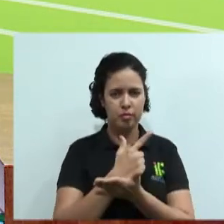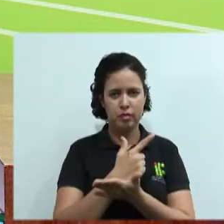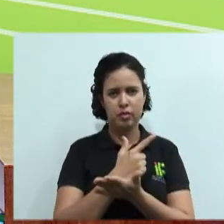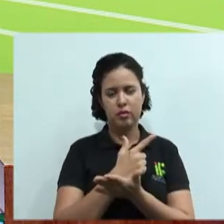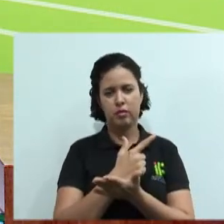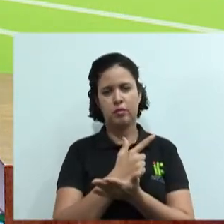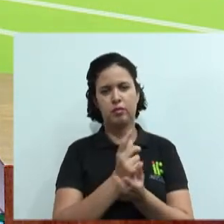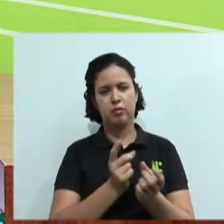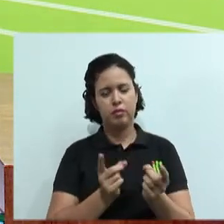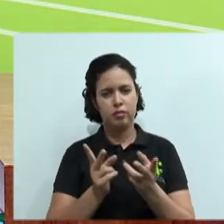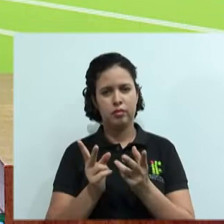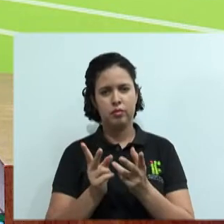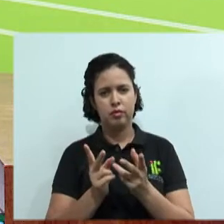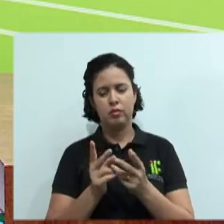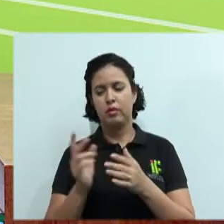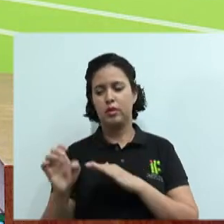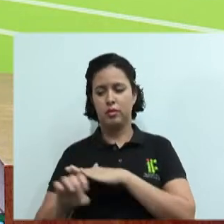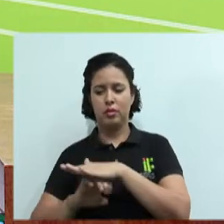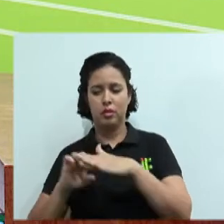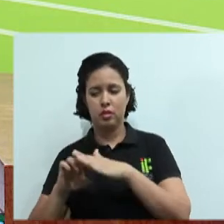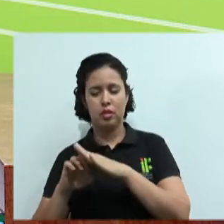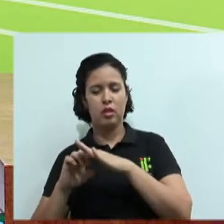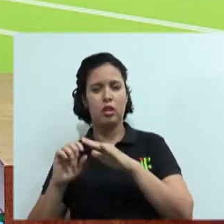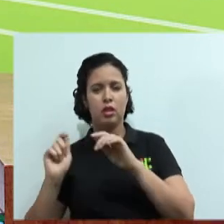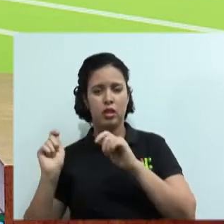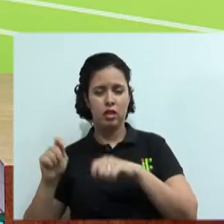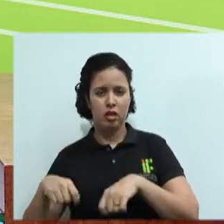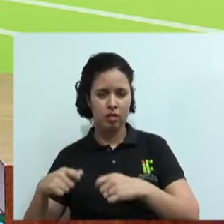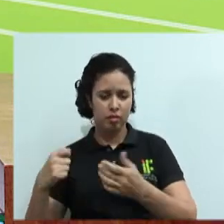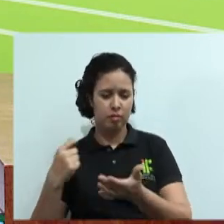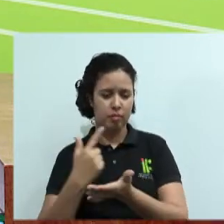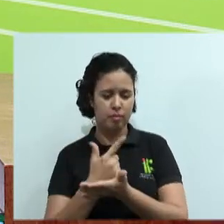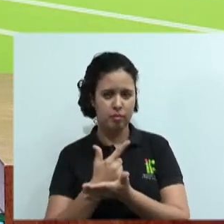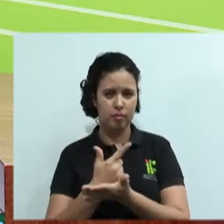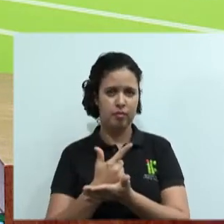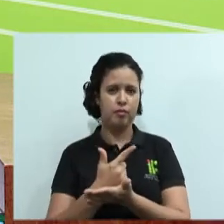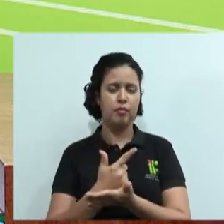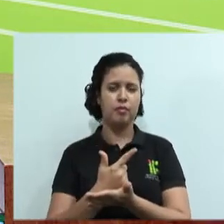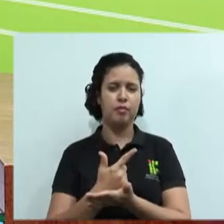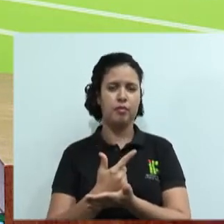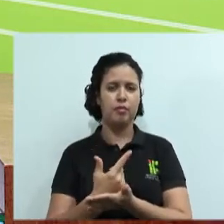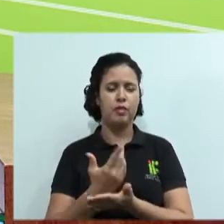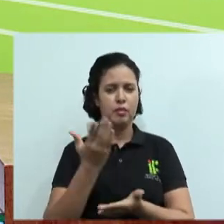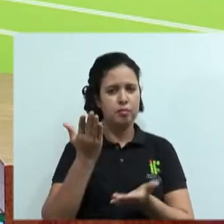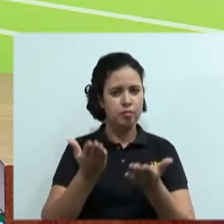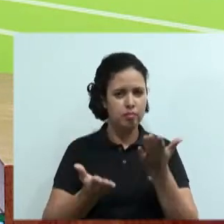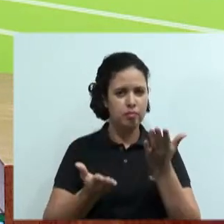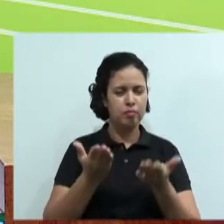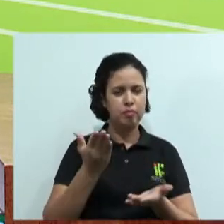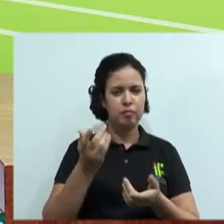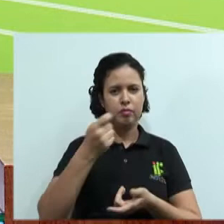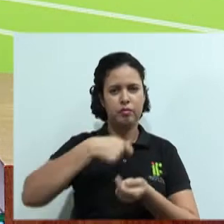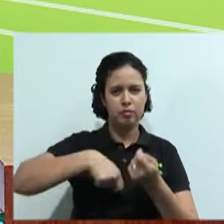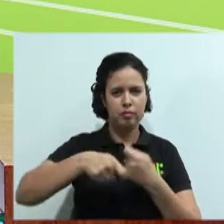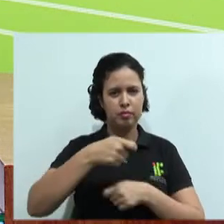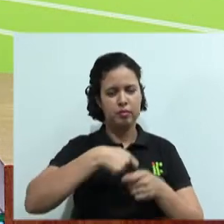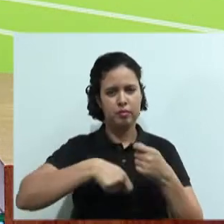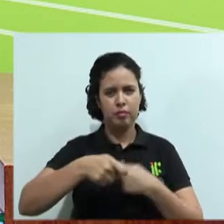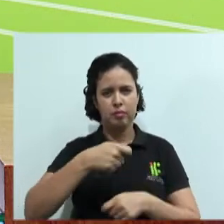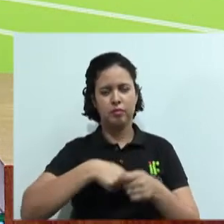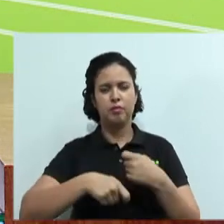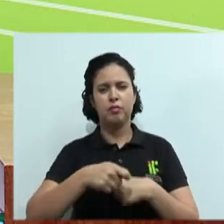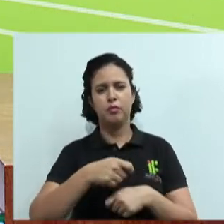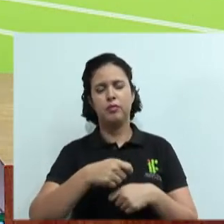lhe vendo. Aí a outra, não, mas eu só posso lhe pagar isso, então eu quero lhe pagar isso, mas como? Tem aquela situação, nas negociações de clubes de